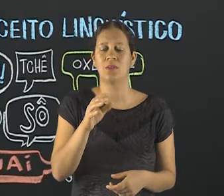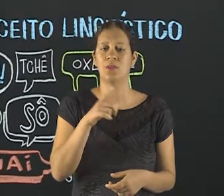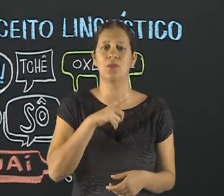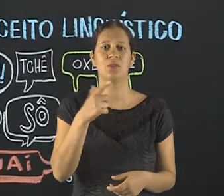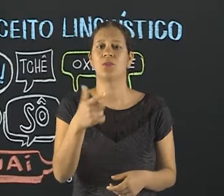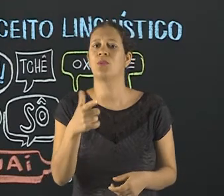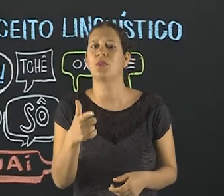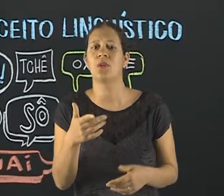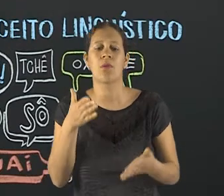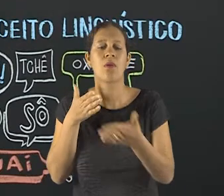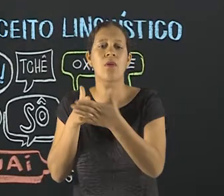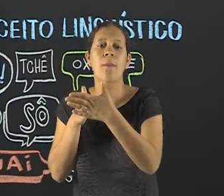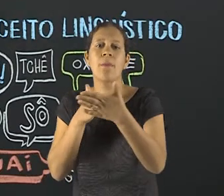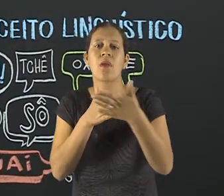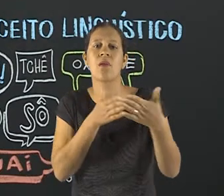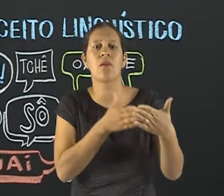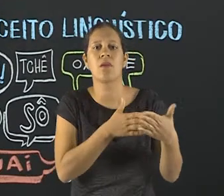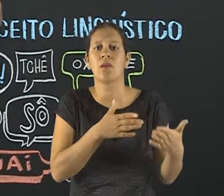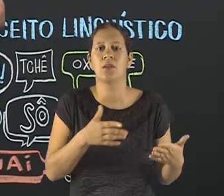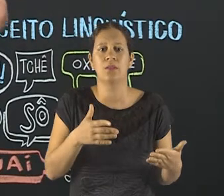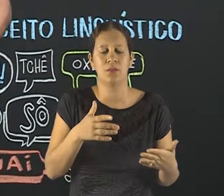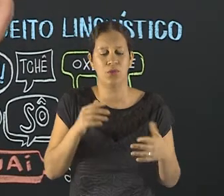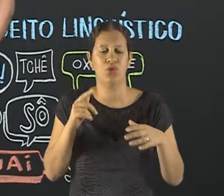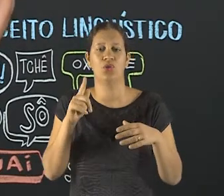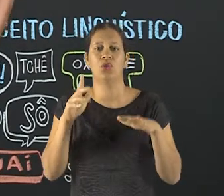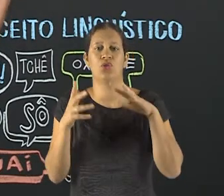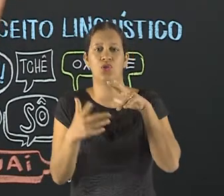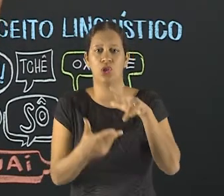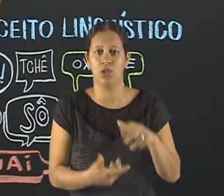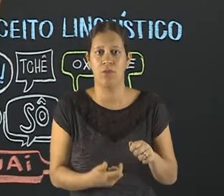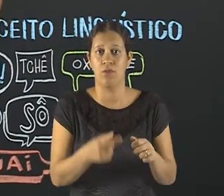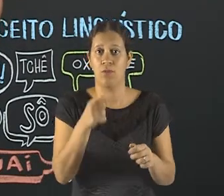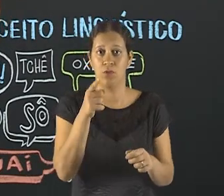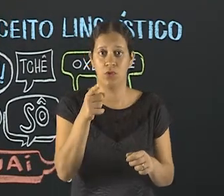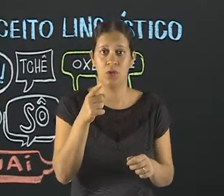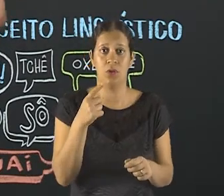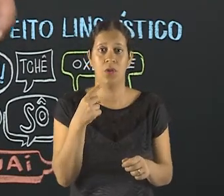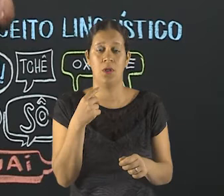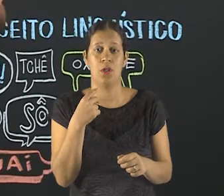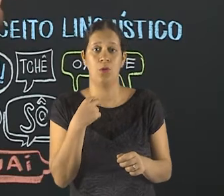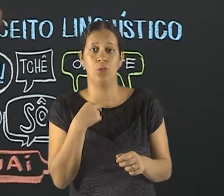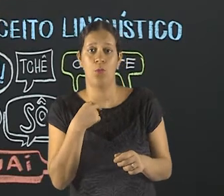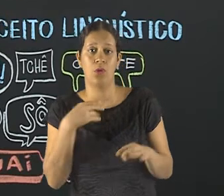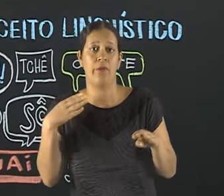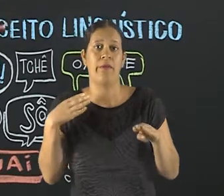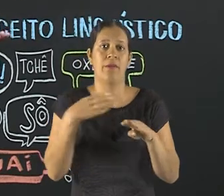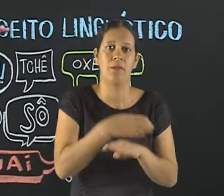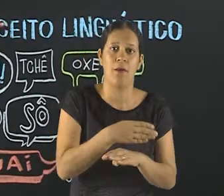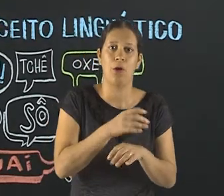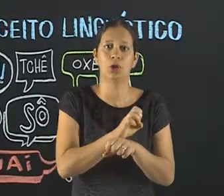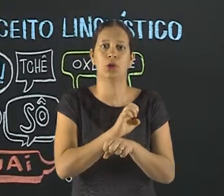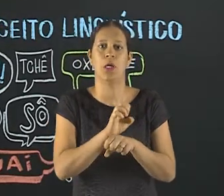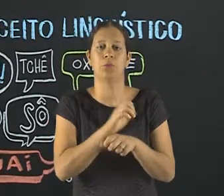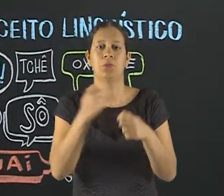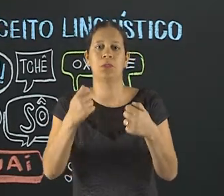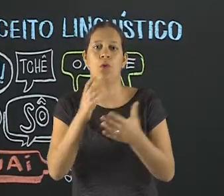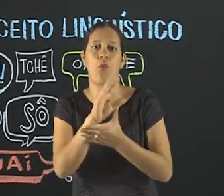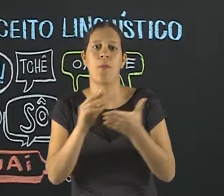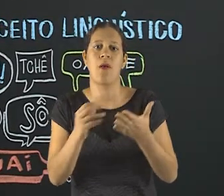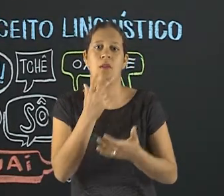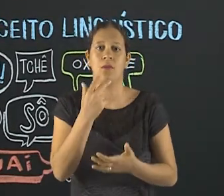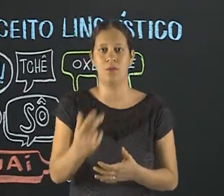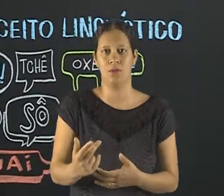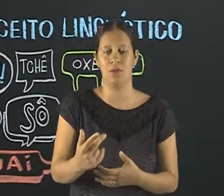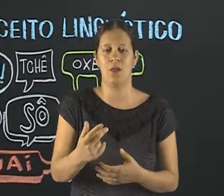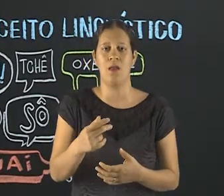ela não está marcada por um limite geográfico. Já pensou se eu dissesse que a partir do momento que você colocou o pé em outro estado, você já tem que falar de outro jeito? Não é bem assim, né? As